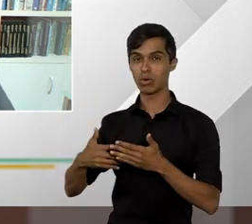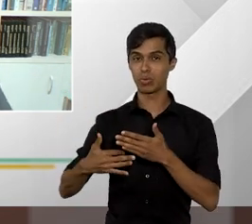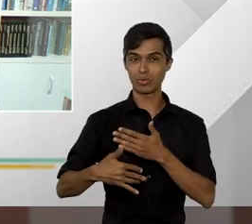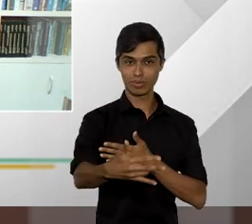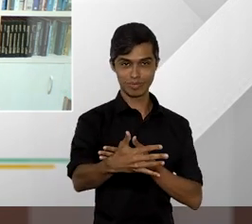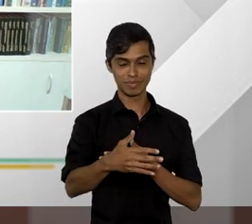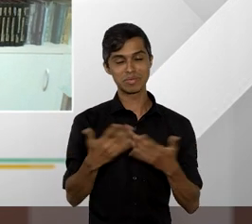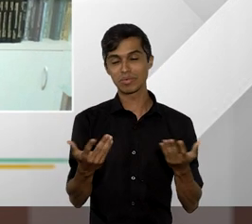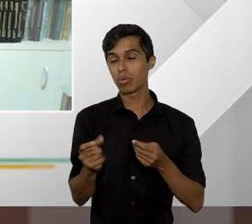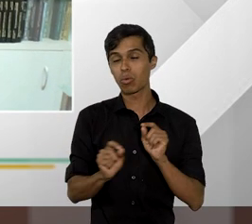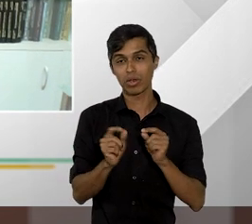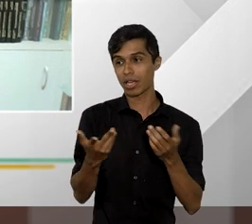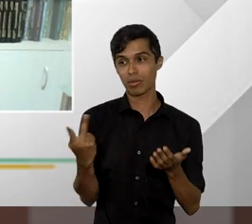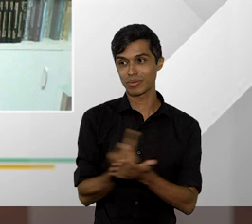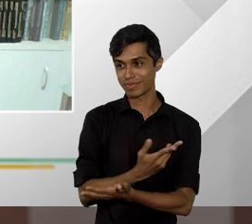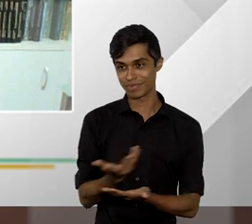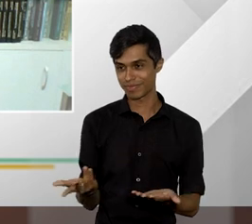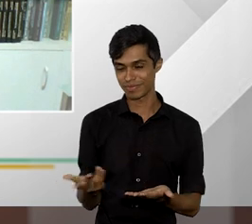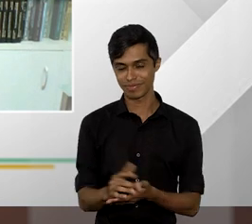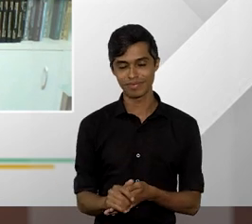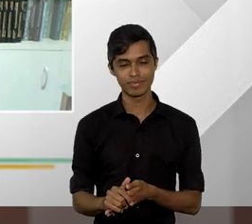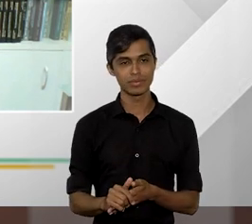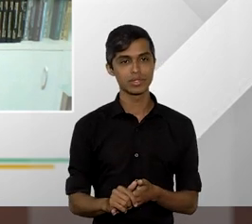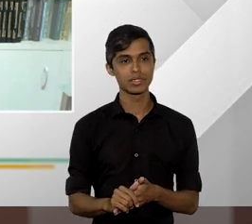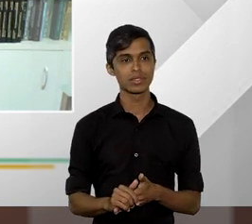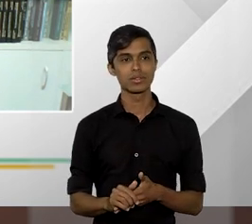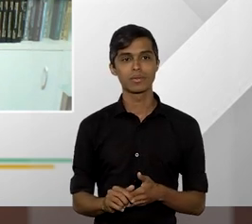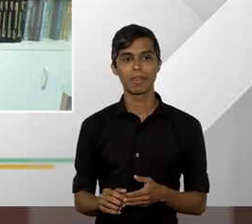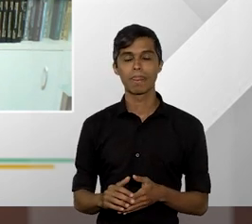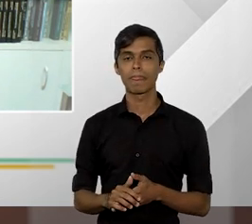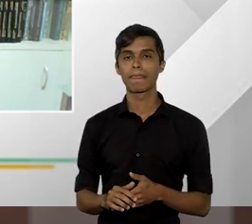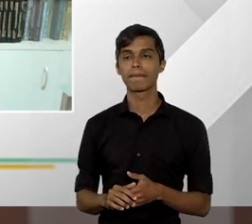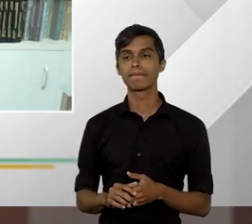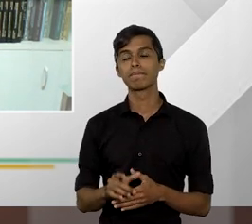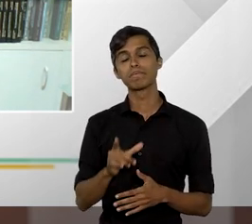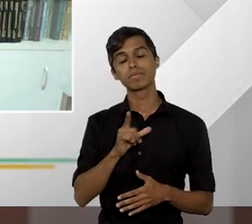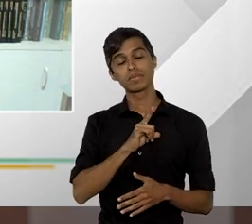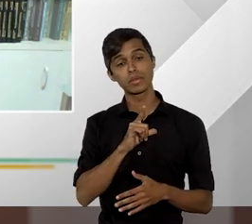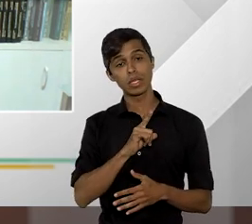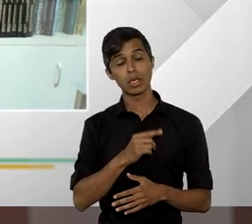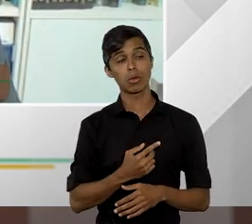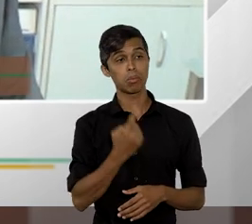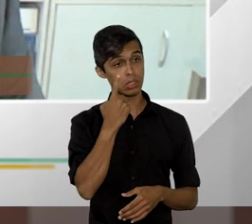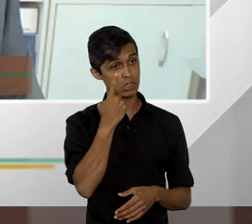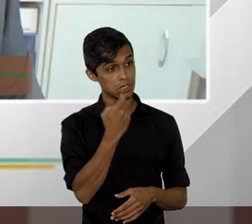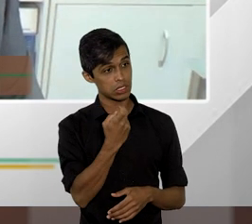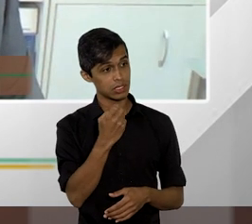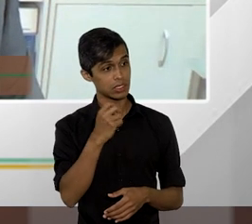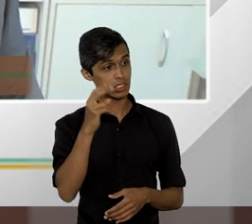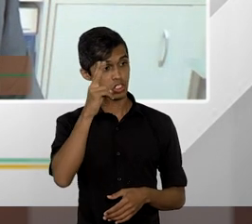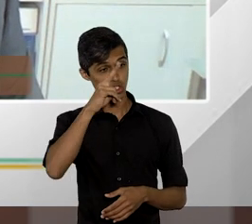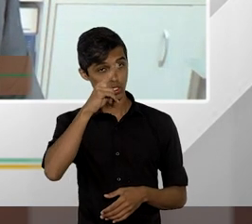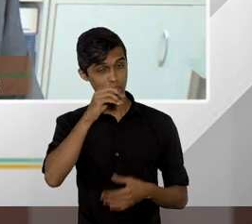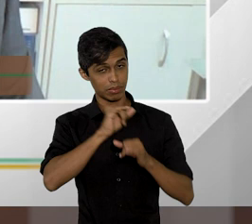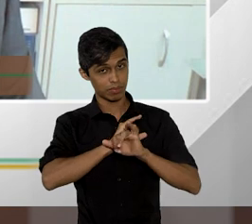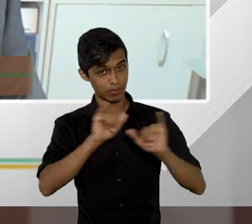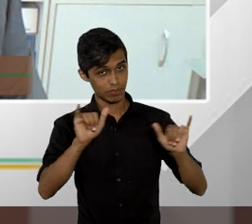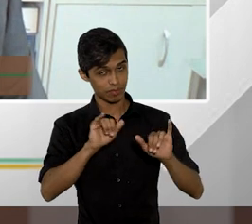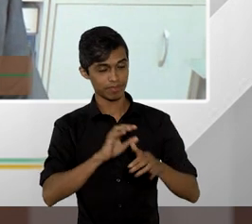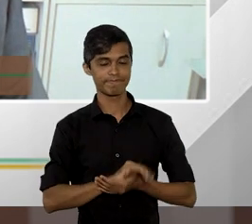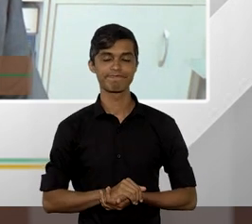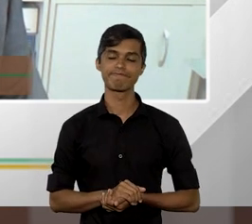Fátima aqui eu tenho uma história interessante para contar sobre o Supremo Tribunal Federal na repercussão geral